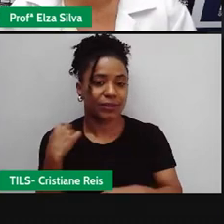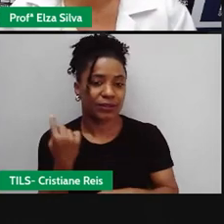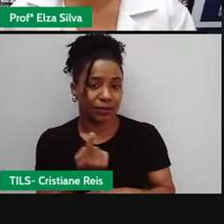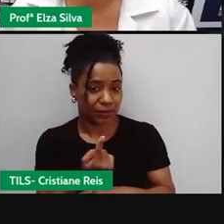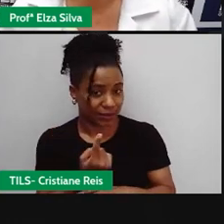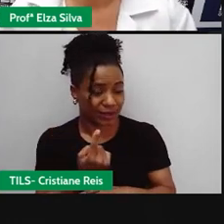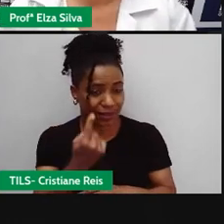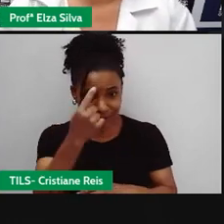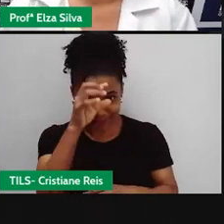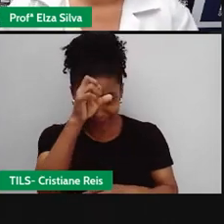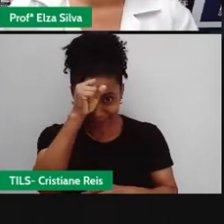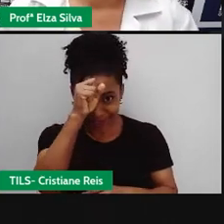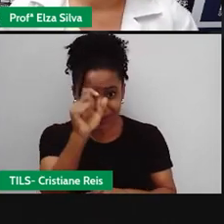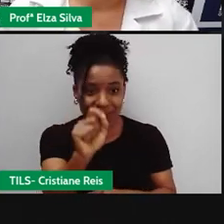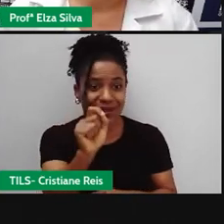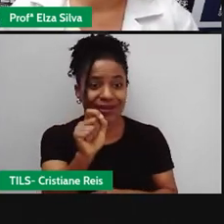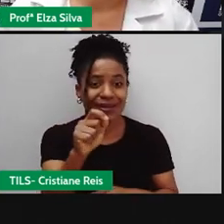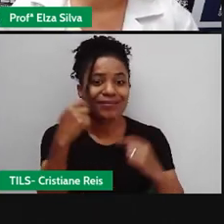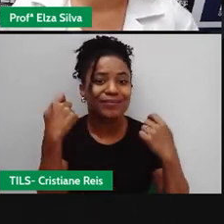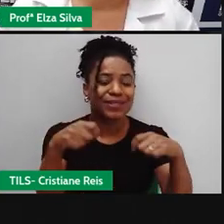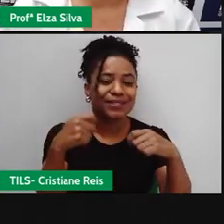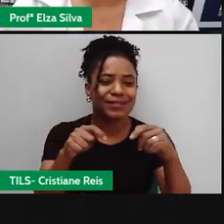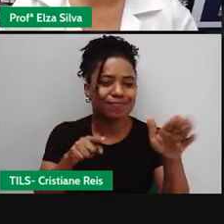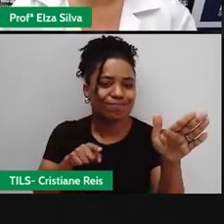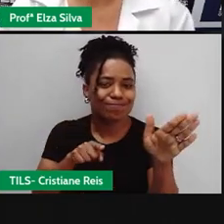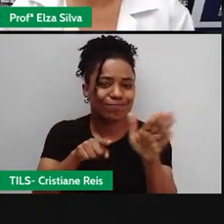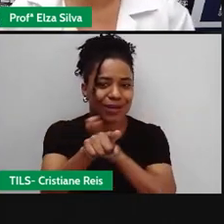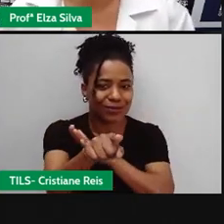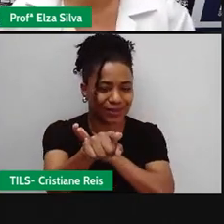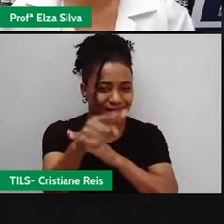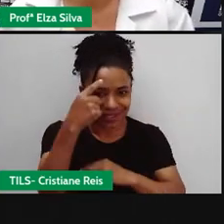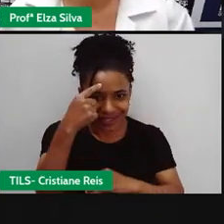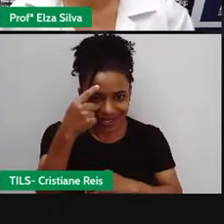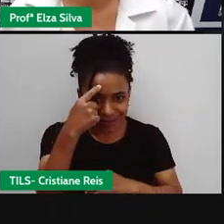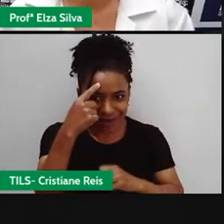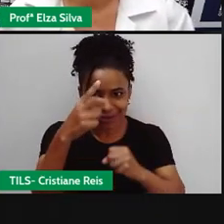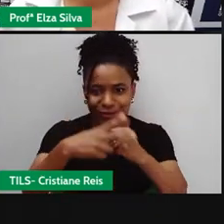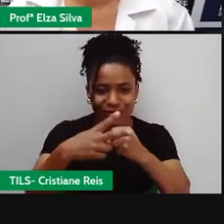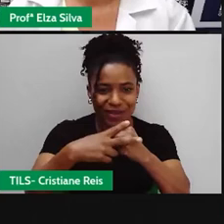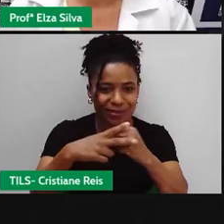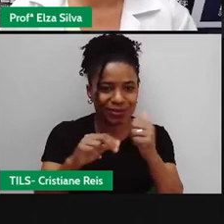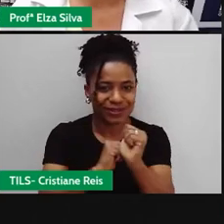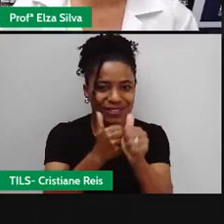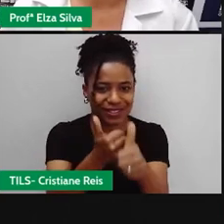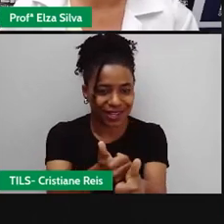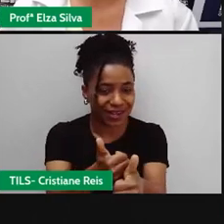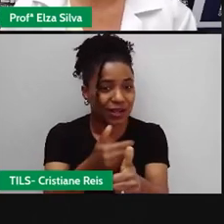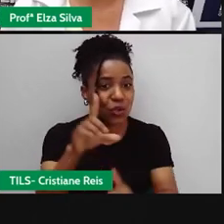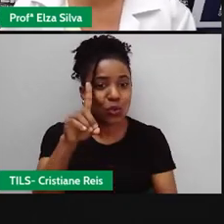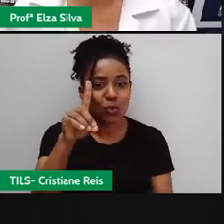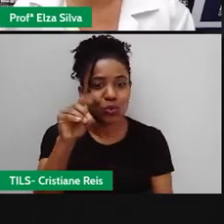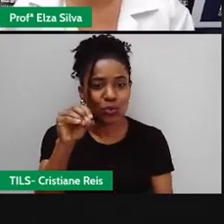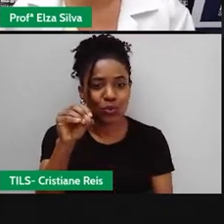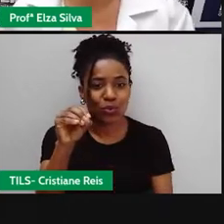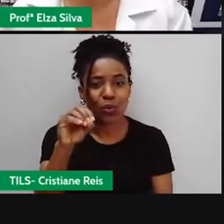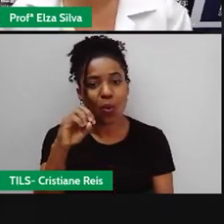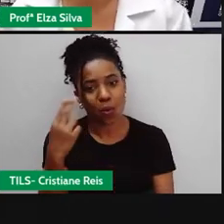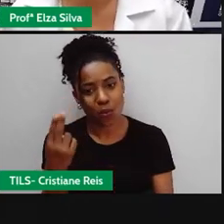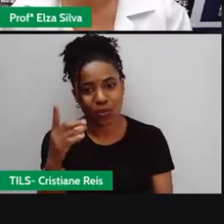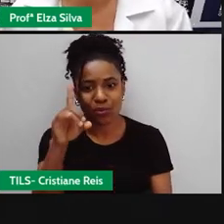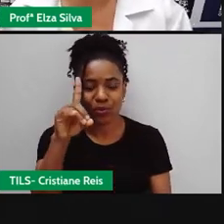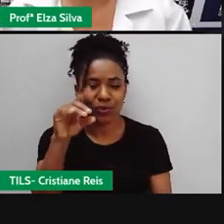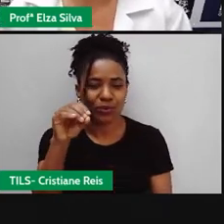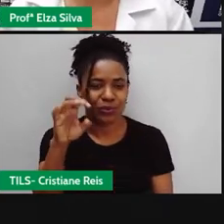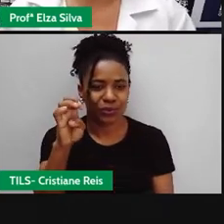Perguntas Utilizando os auxiliares Do IDAS Quando o tempo For o simple Present